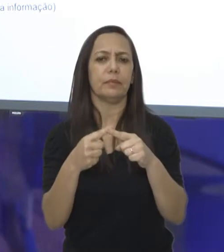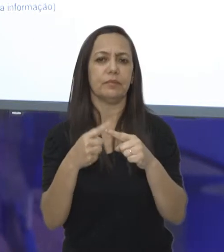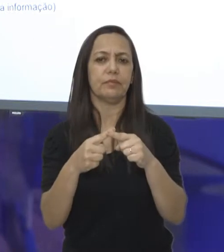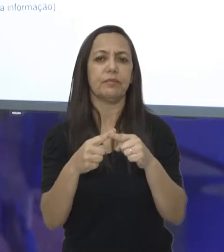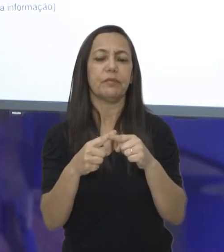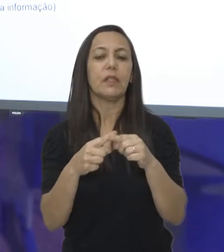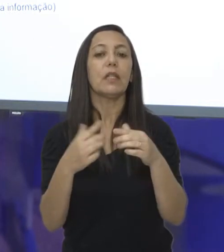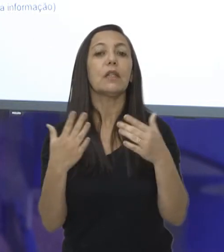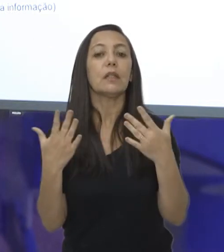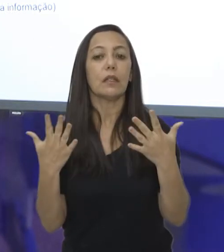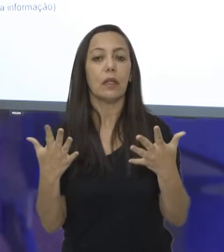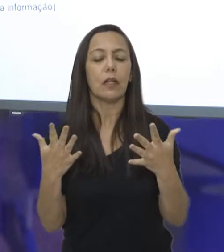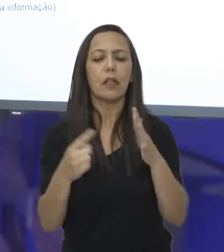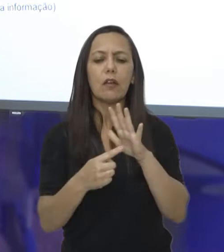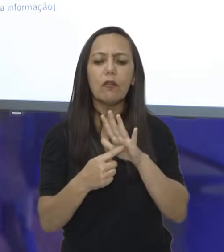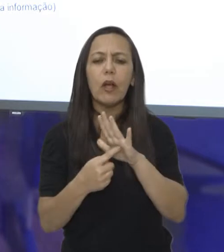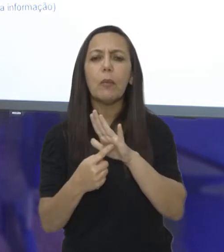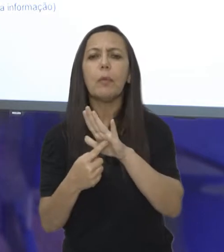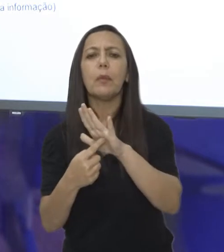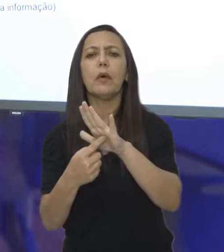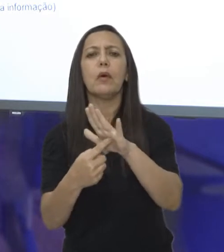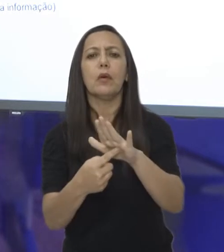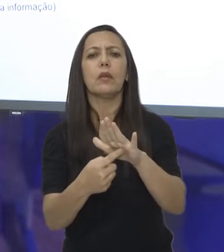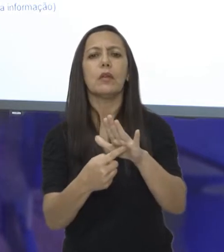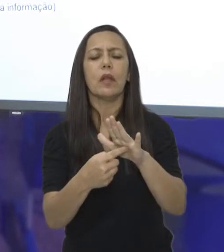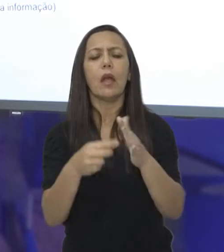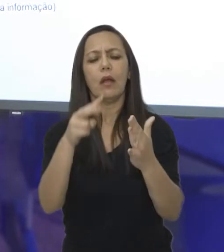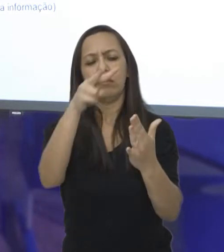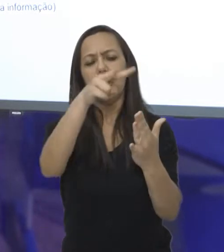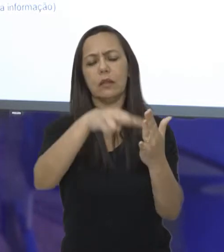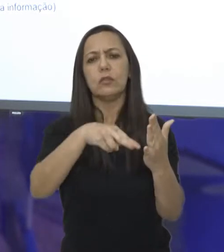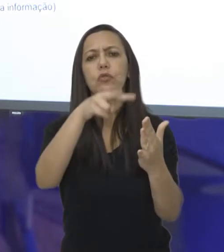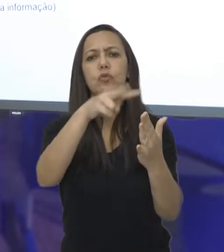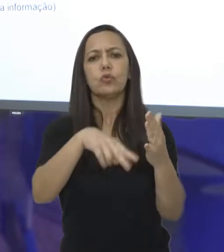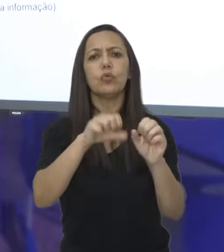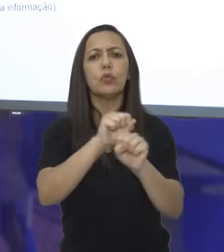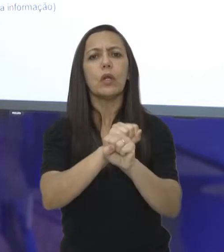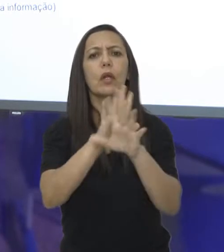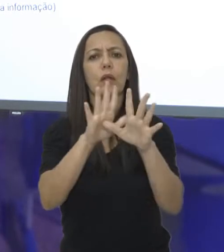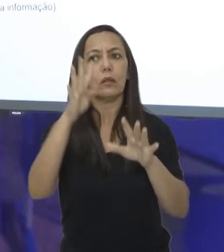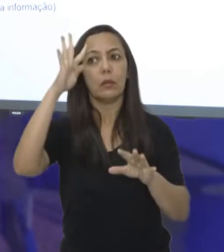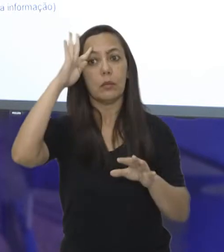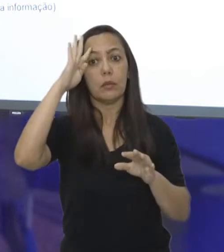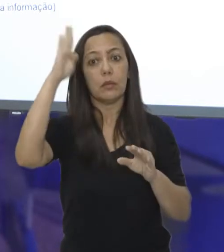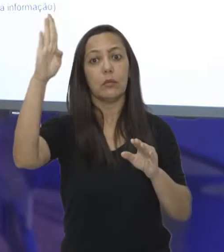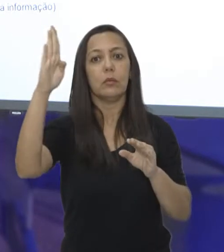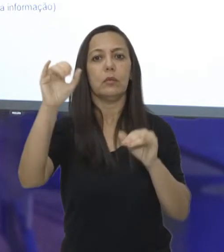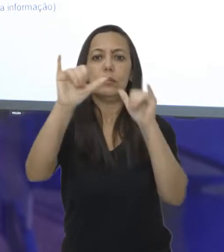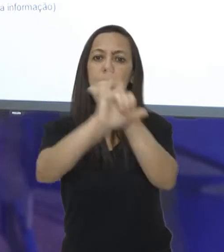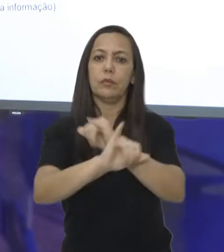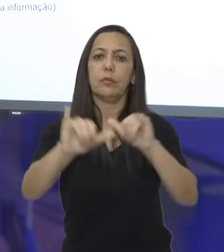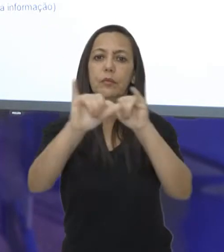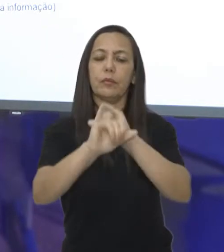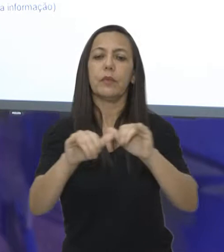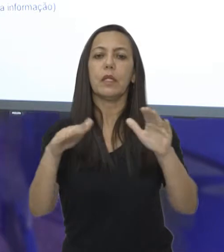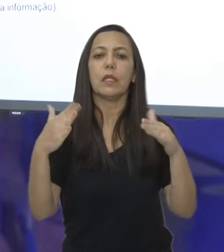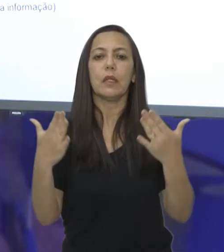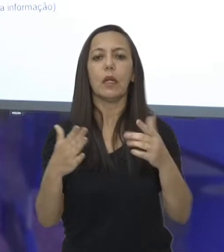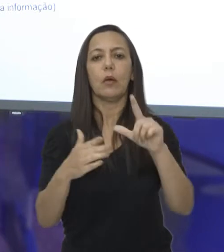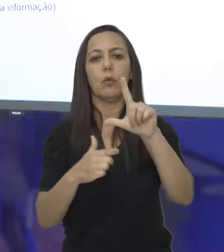É o que vai dar a direção do que vai ser lido, vai dar as principais informações. Então, o lead,